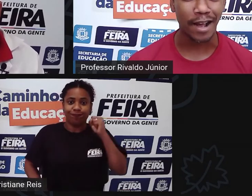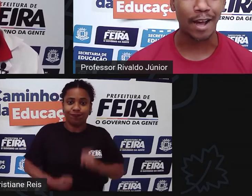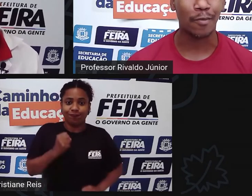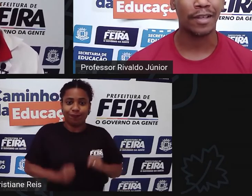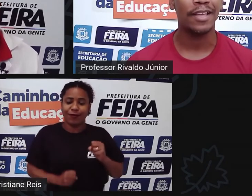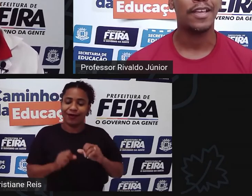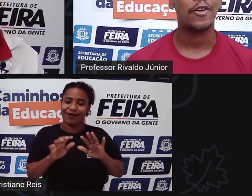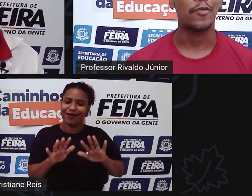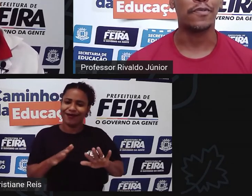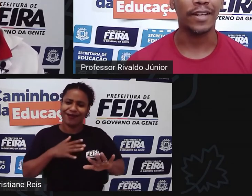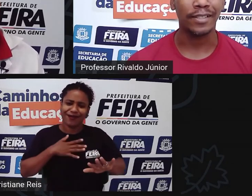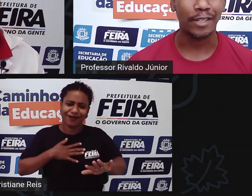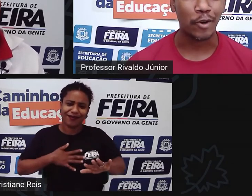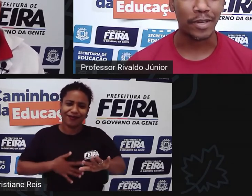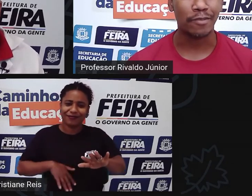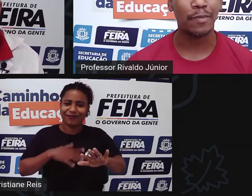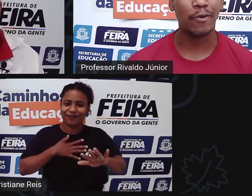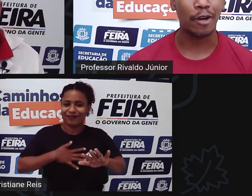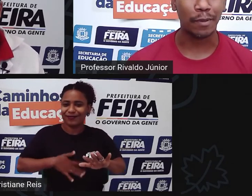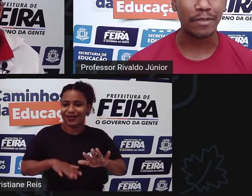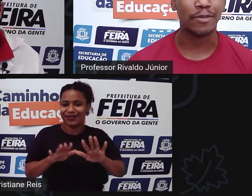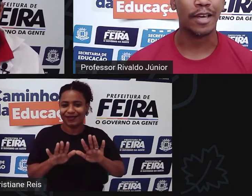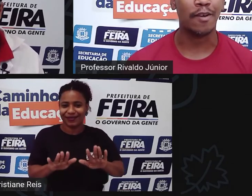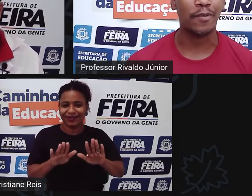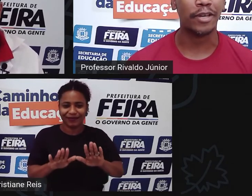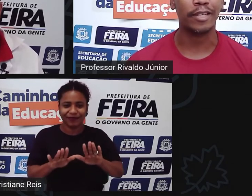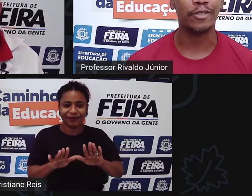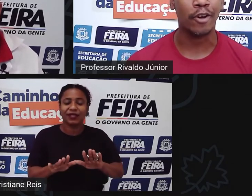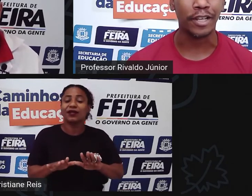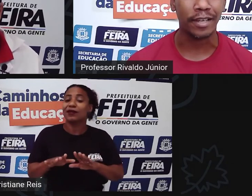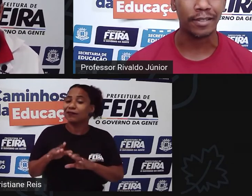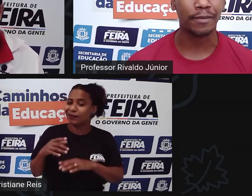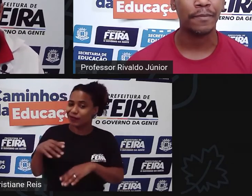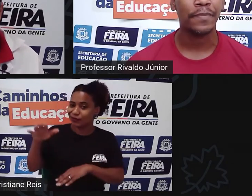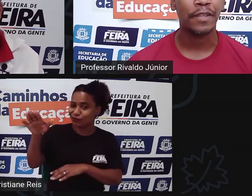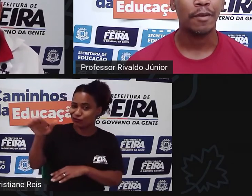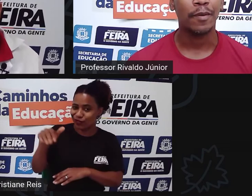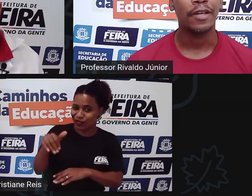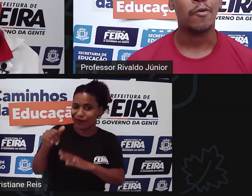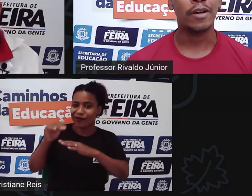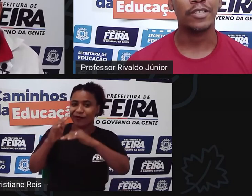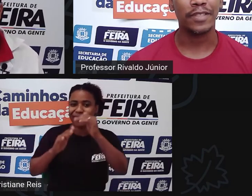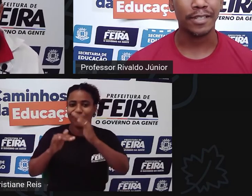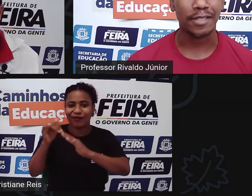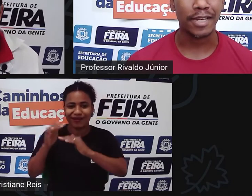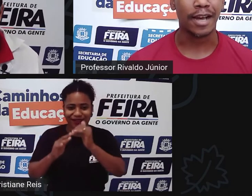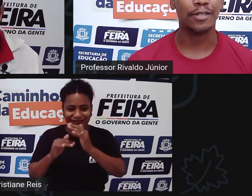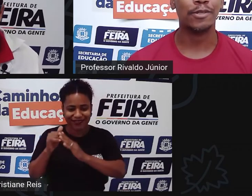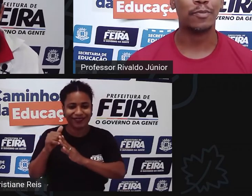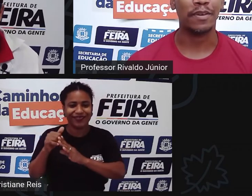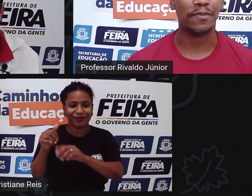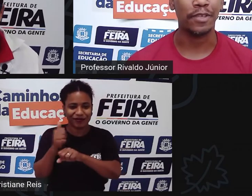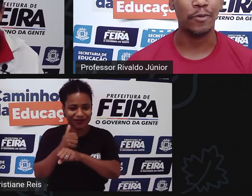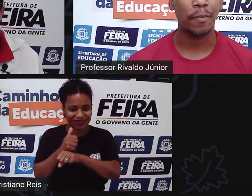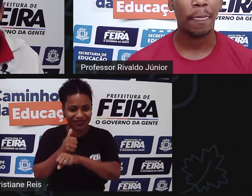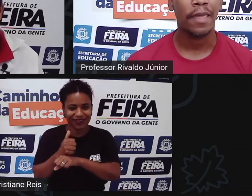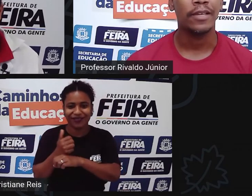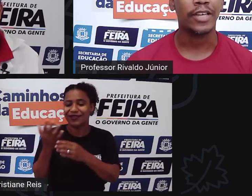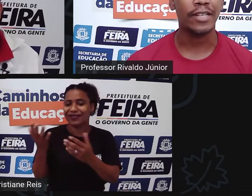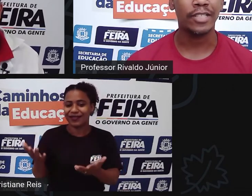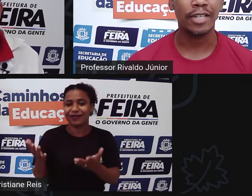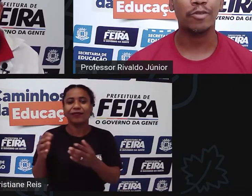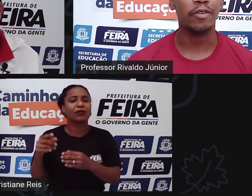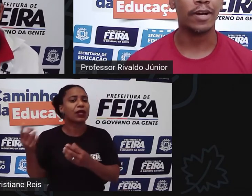vamos com calma como eu falei anteriormente vamos procurar um profissional ver o que ele orienta qual a atividade que se encaixa no seu perfil